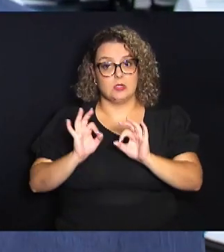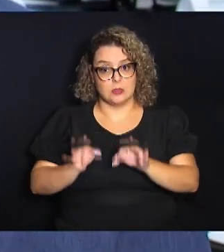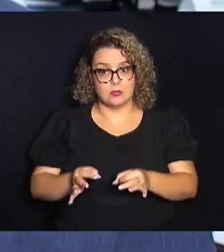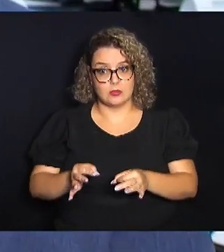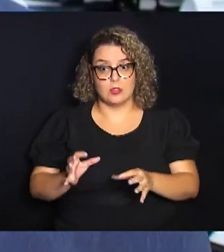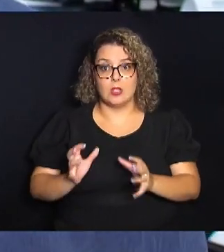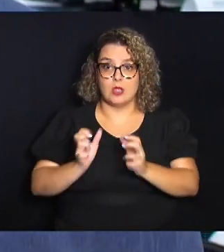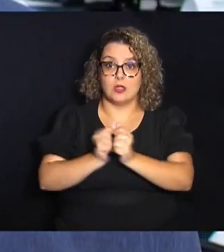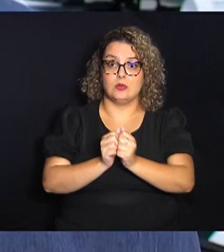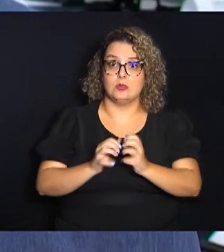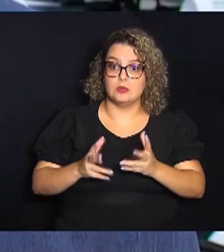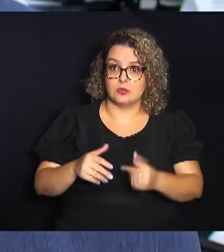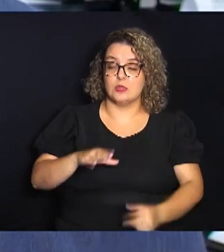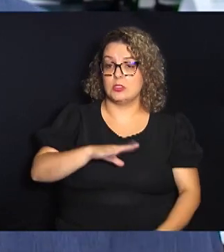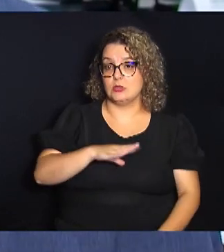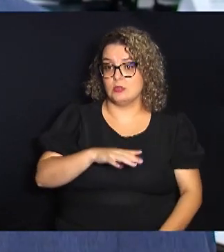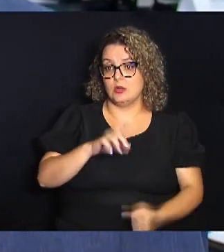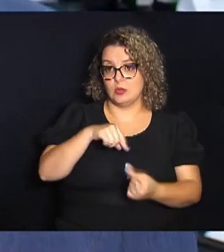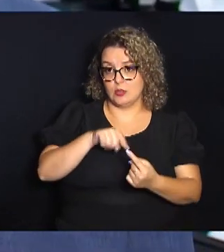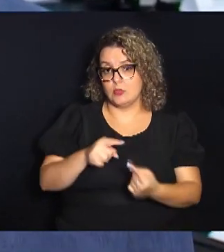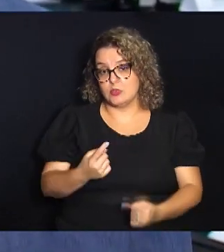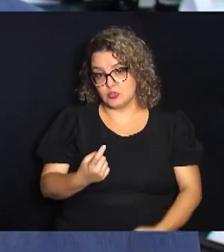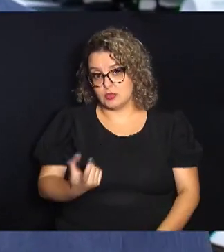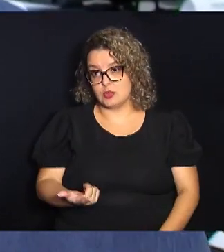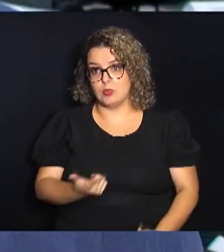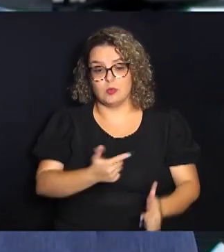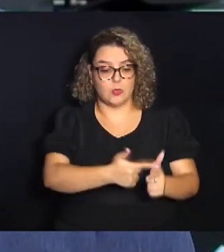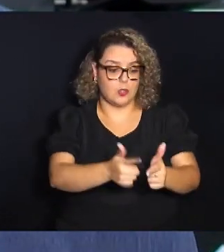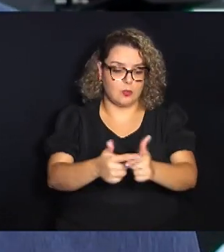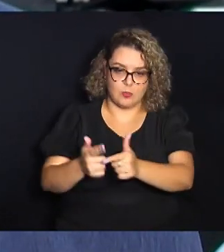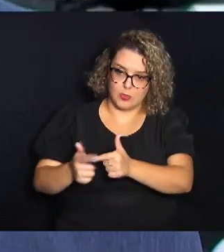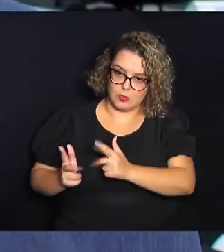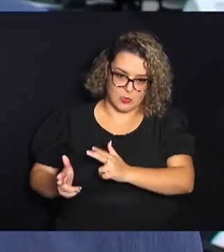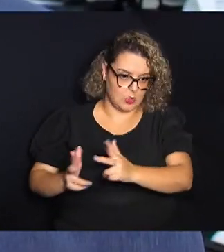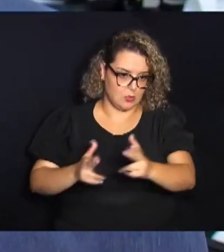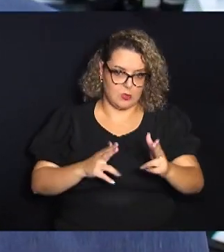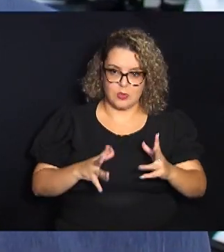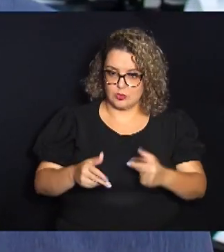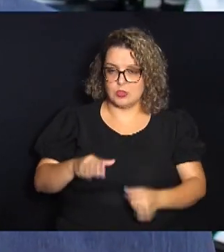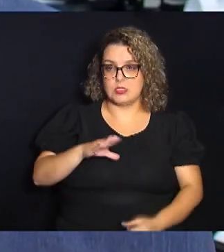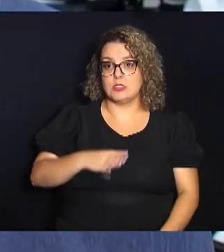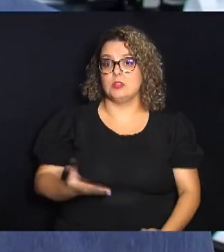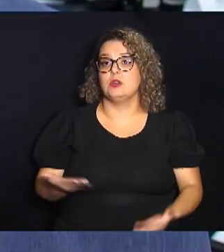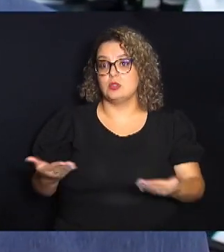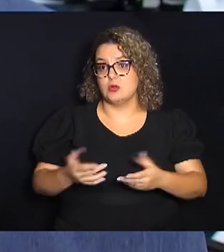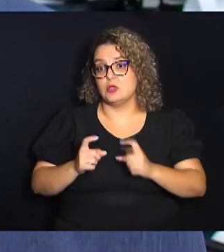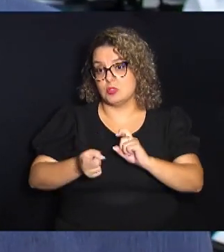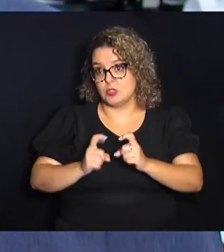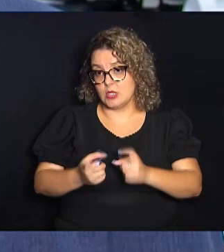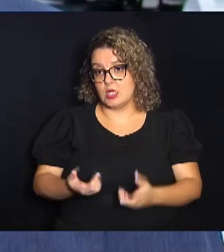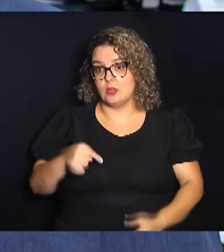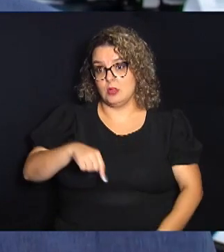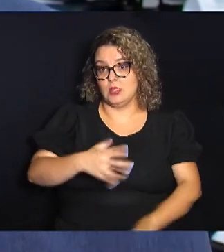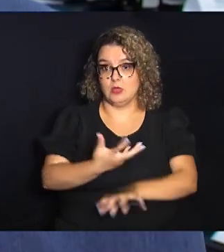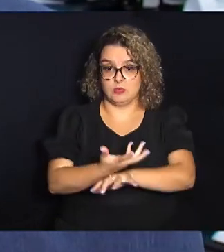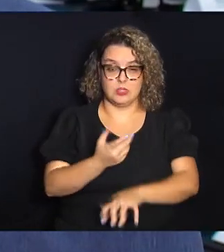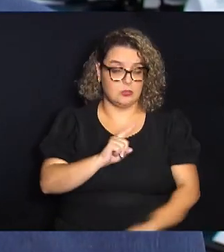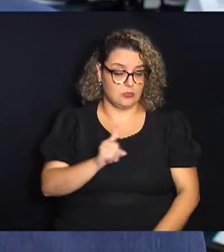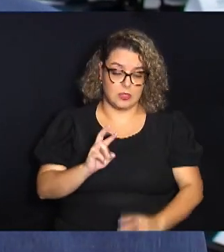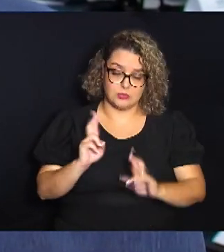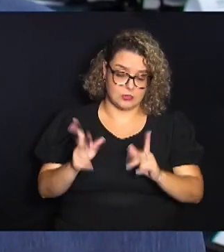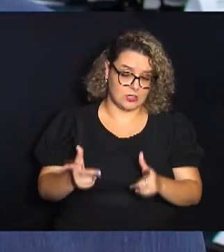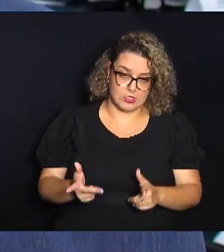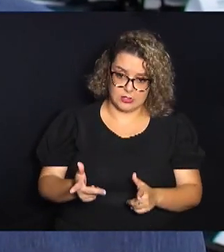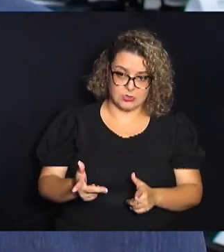unindo todas as cidades num objetivo só, que os problemas são comuns de todas as cidades. E hoje a reunião aqui em Nova Odessa não é diferente,